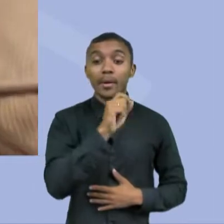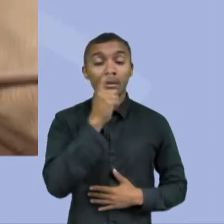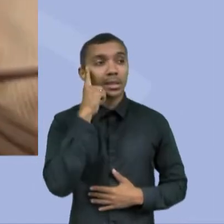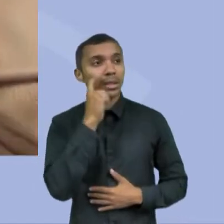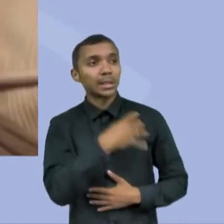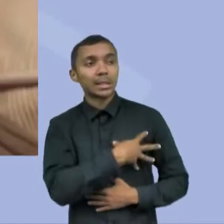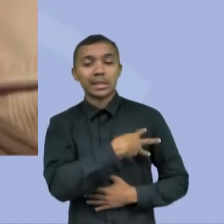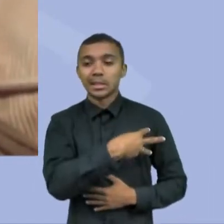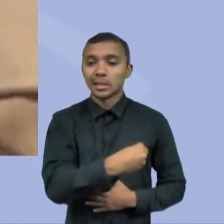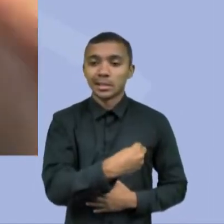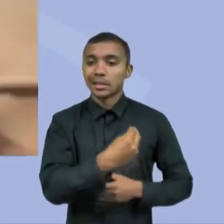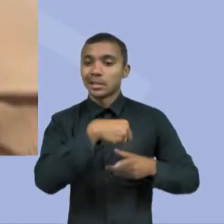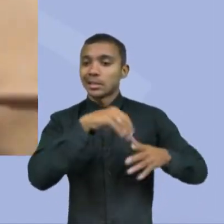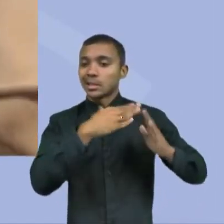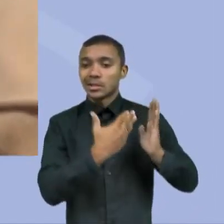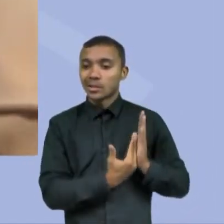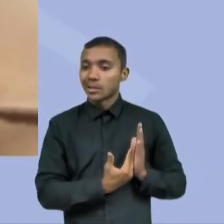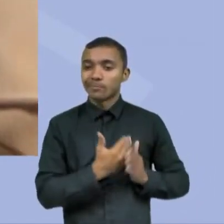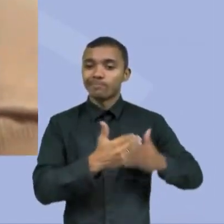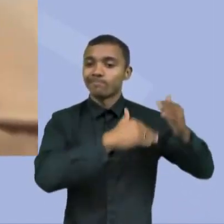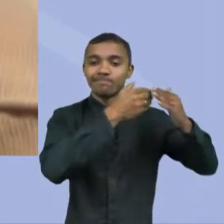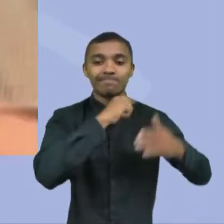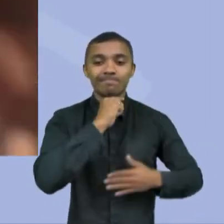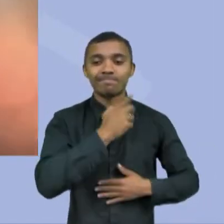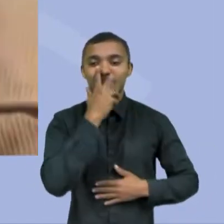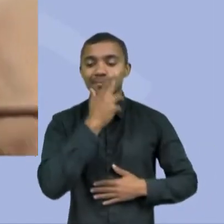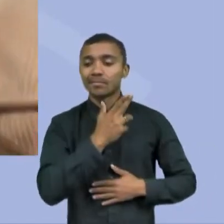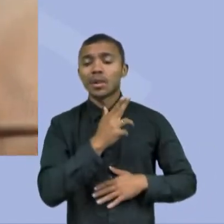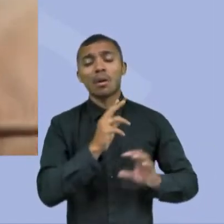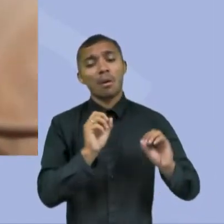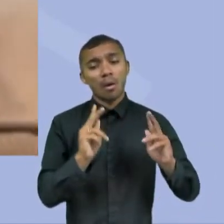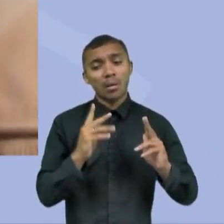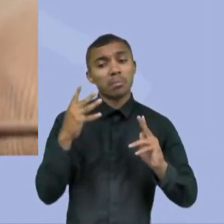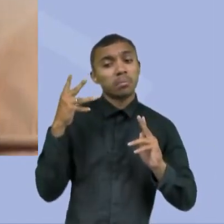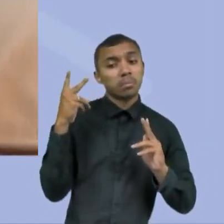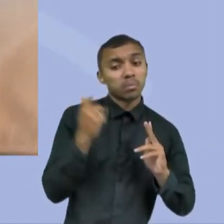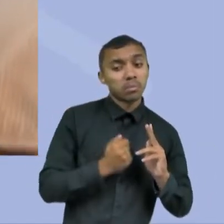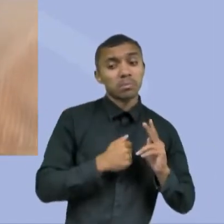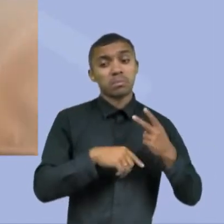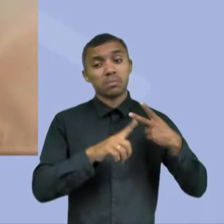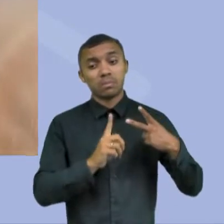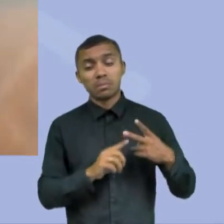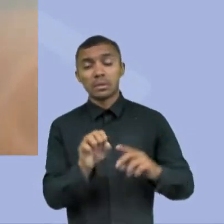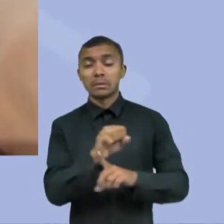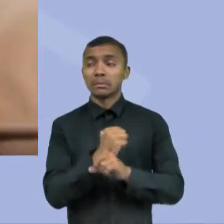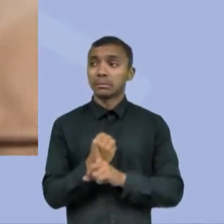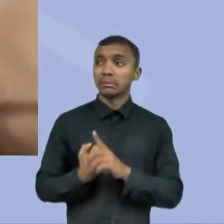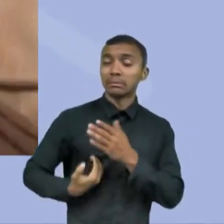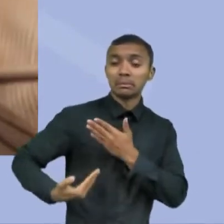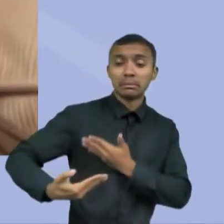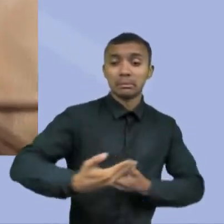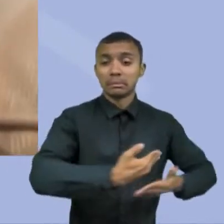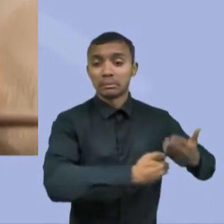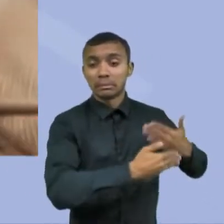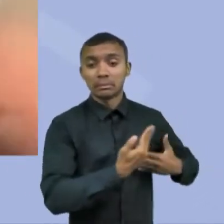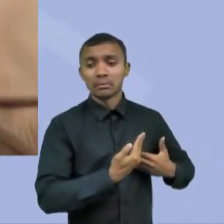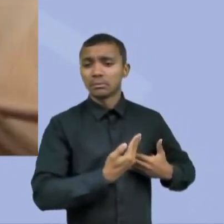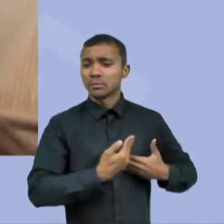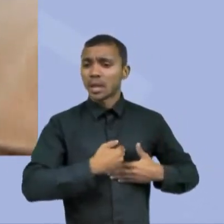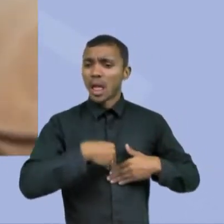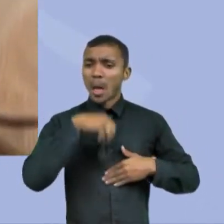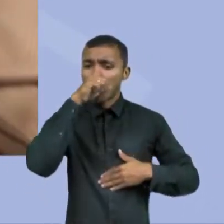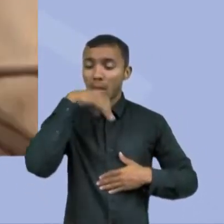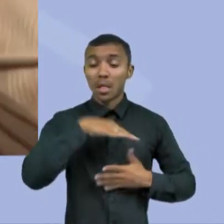não vão bem na escola. Estão normais, são bonitinhos, são sociáveis, não são nada agressivos, são